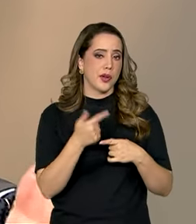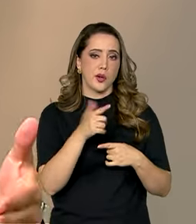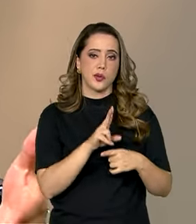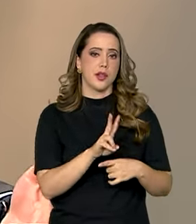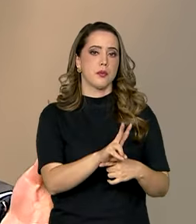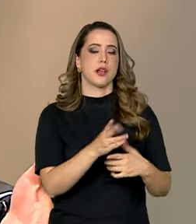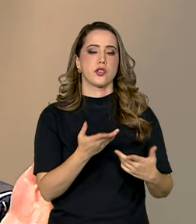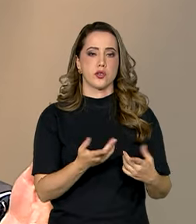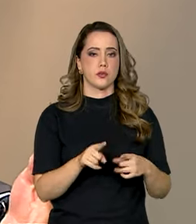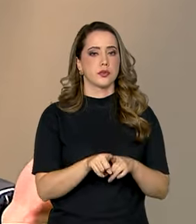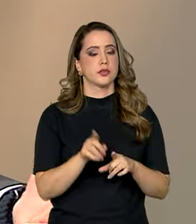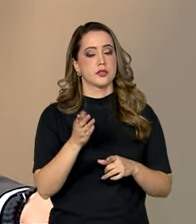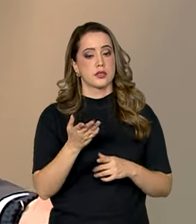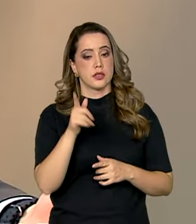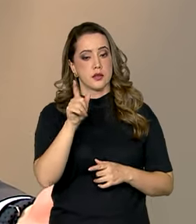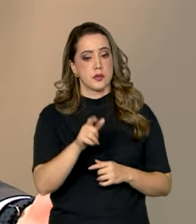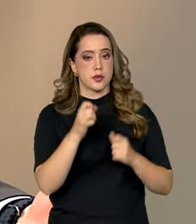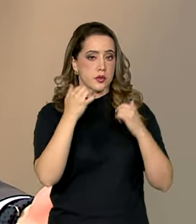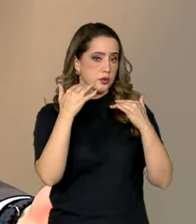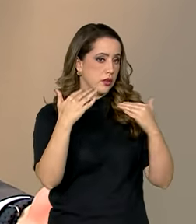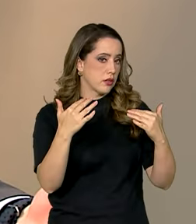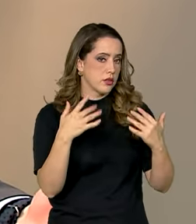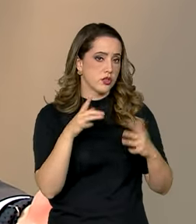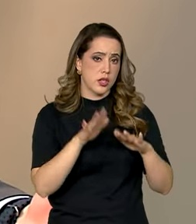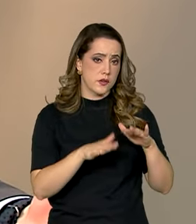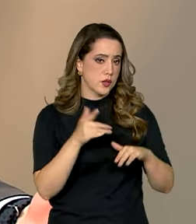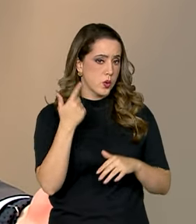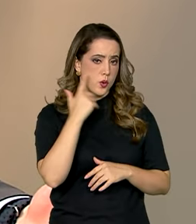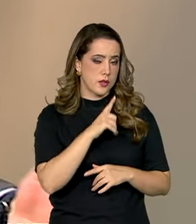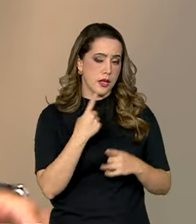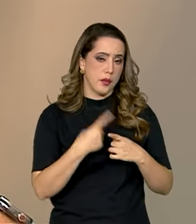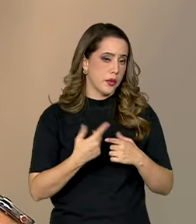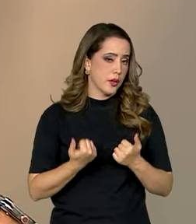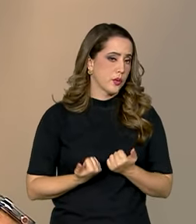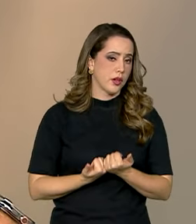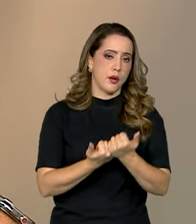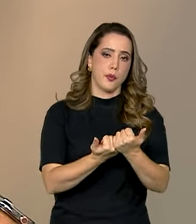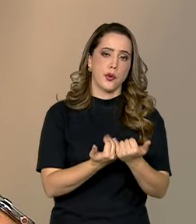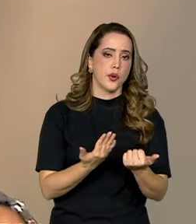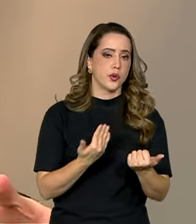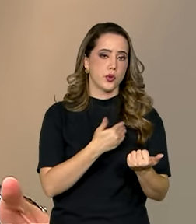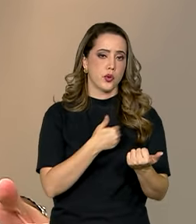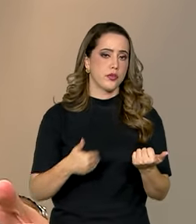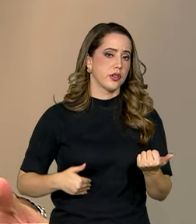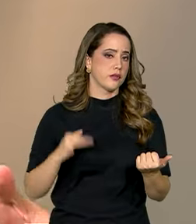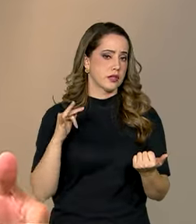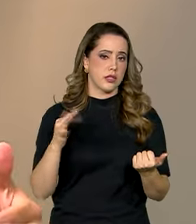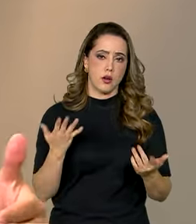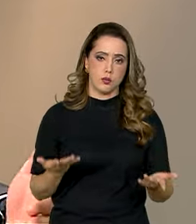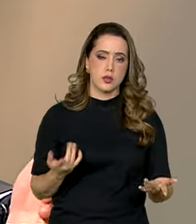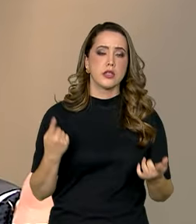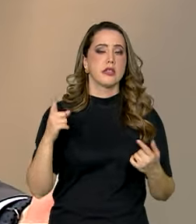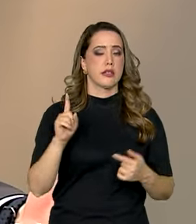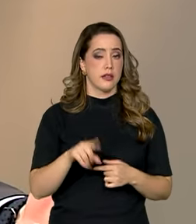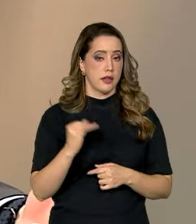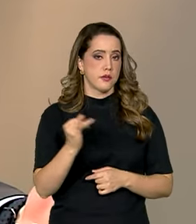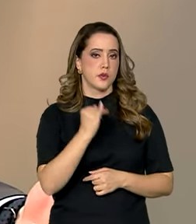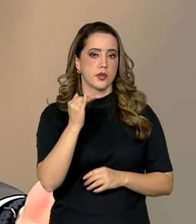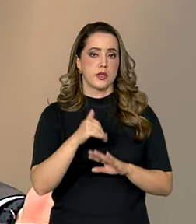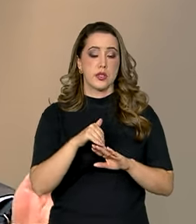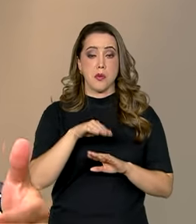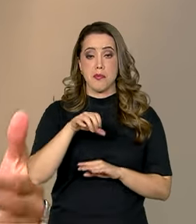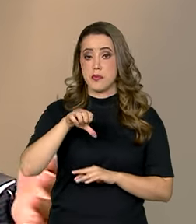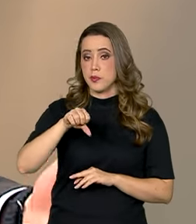esse tipo de linha quando ele for competir internacionalmente, vai perder, muitas vezes, a competição por falta desse tipo de apoio público que é tão importante e que mais de 90